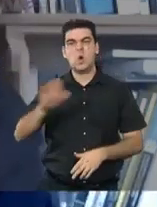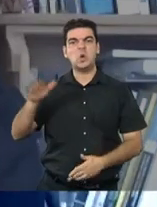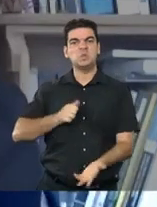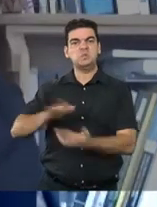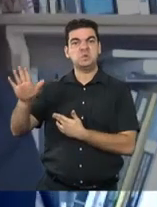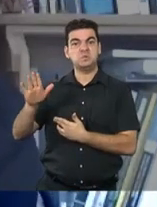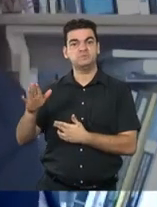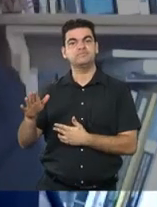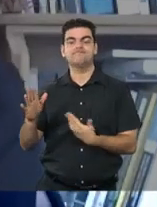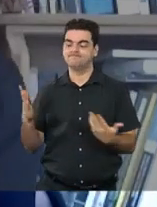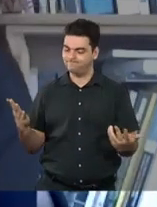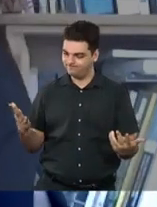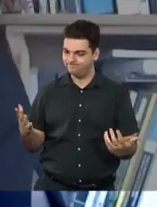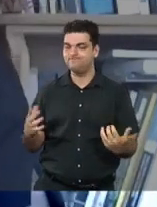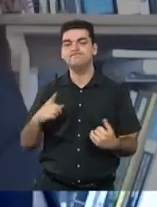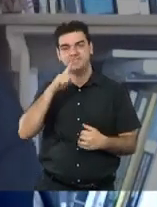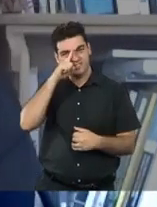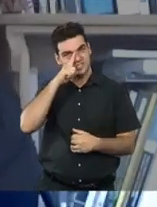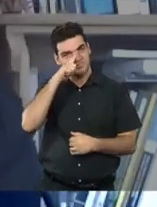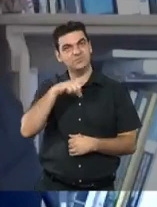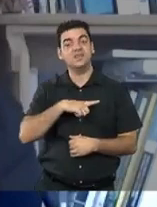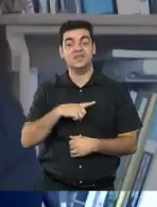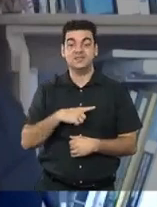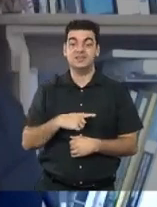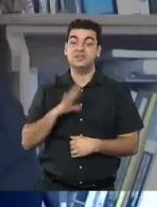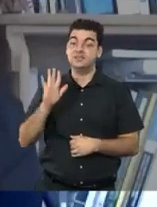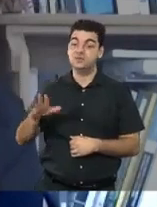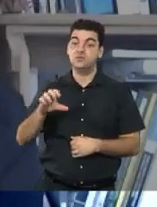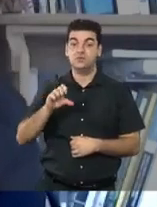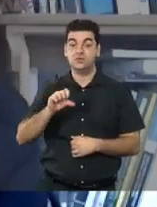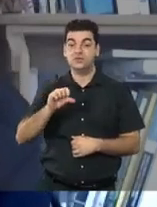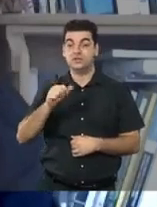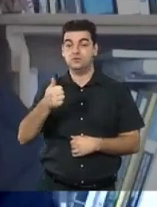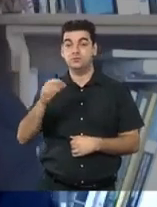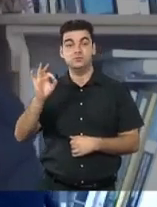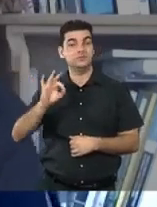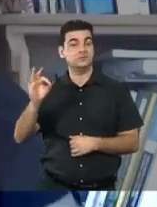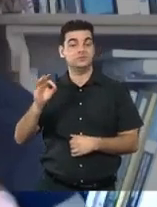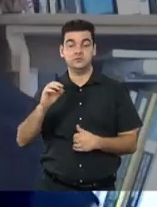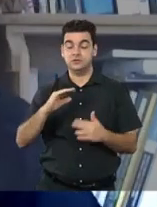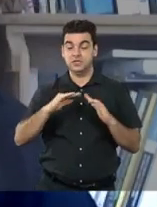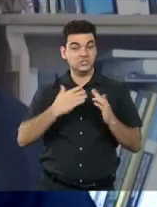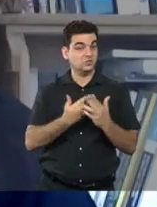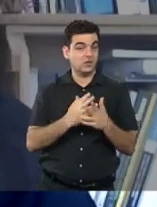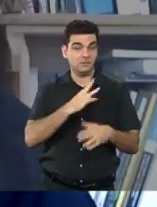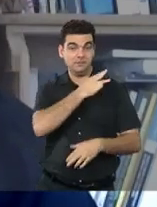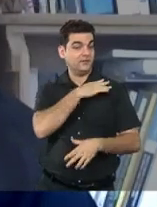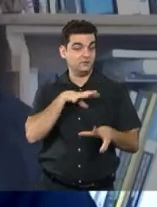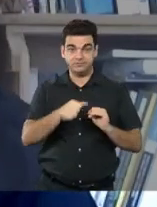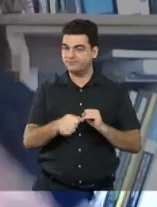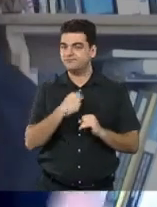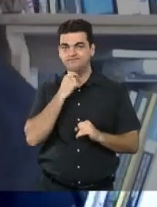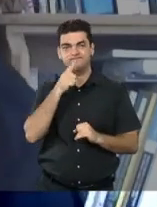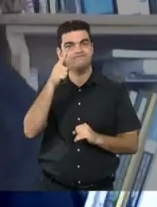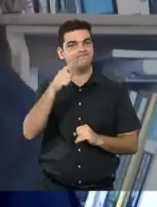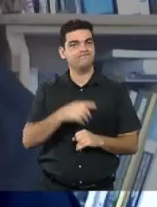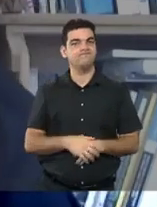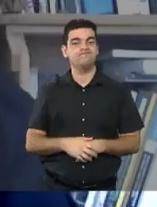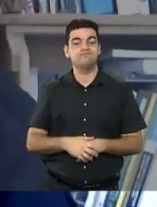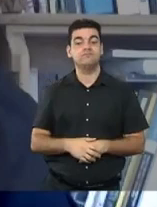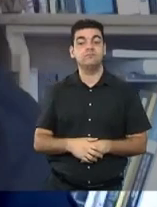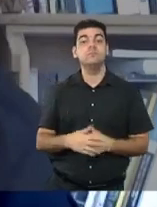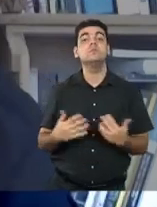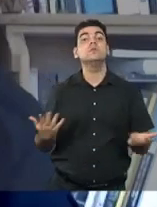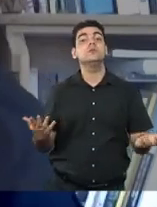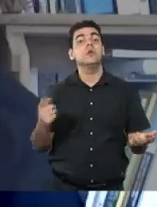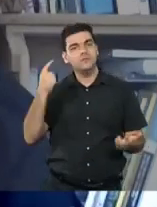pluralidade. É um grupo que 91% não concluiu o segundo grau. E aí, uma pergunta que sempre me moveu é o que eu faço com os